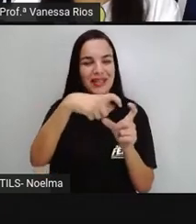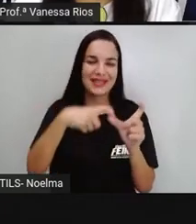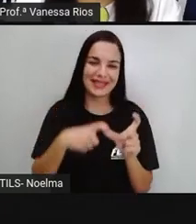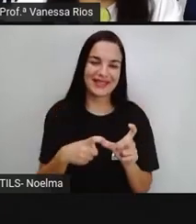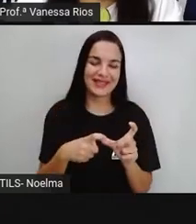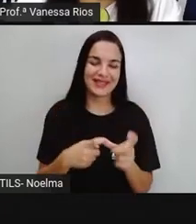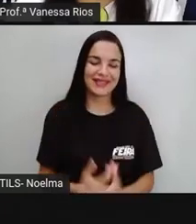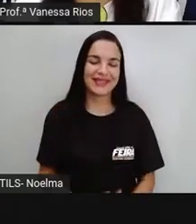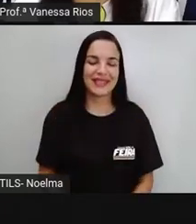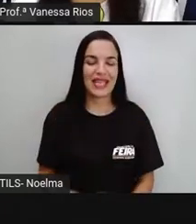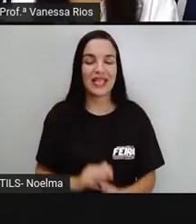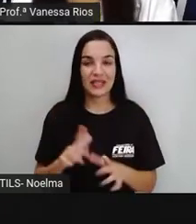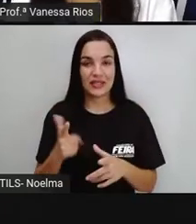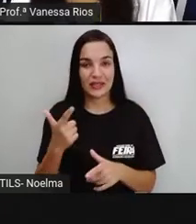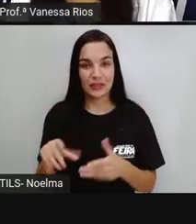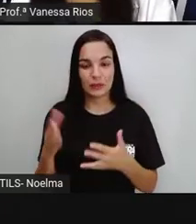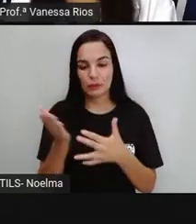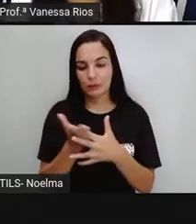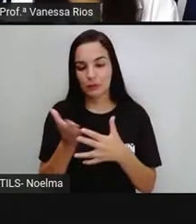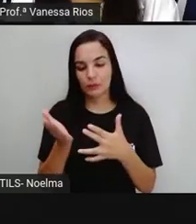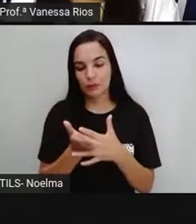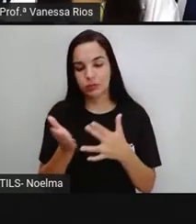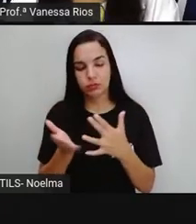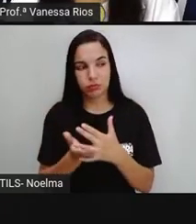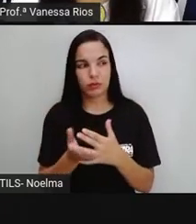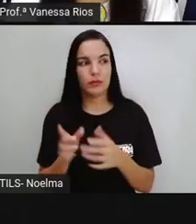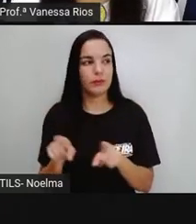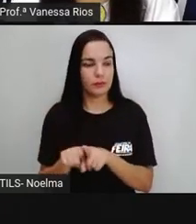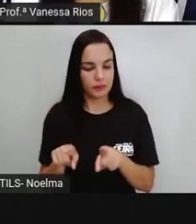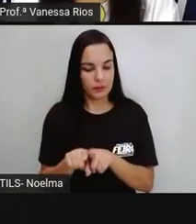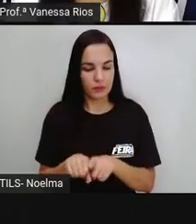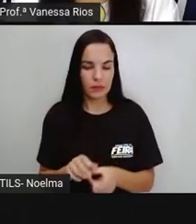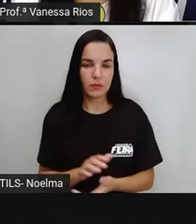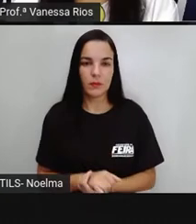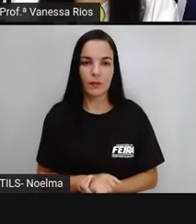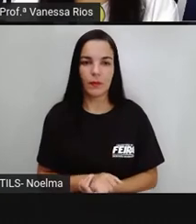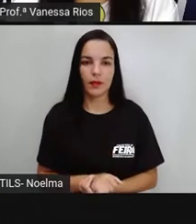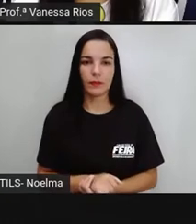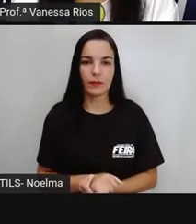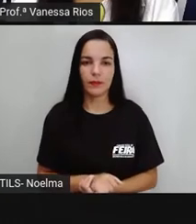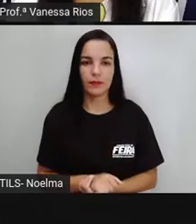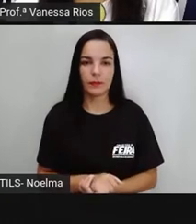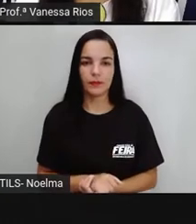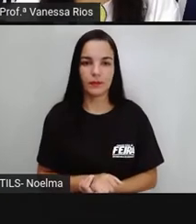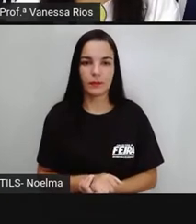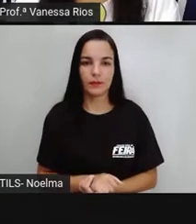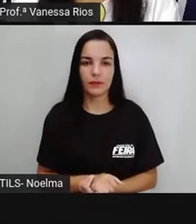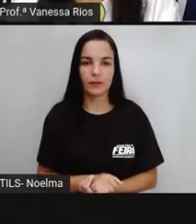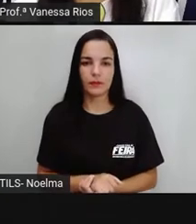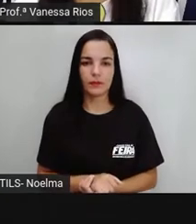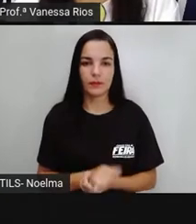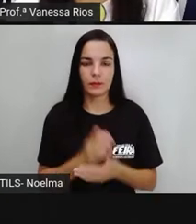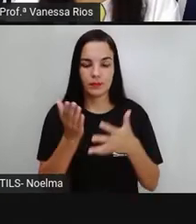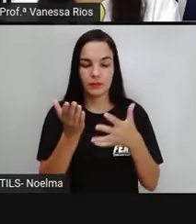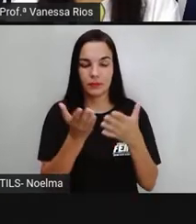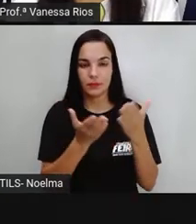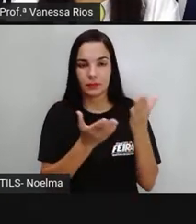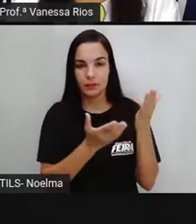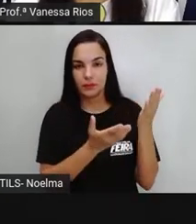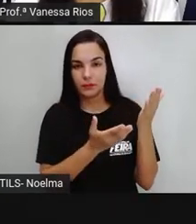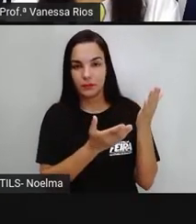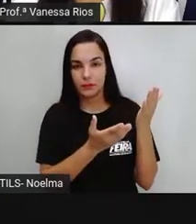começar separando as sílabas. A pró separou aqui, ó. Pro-pa